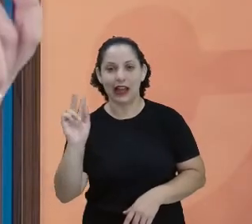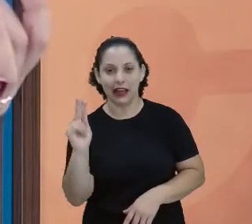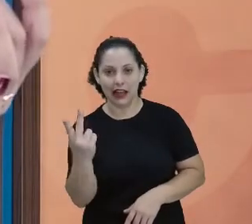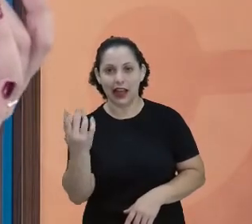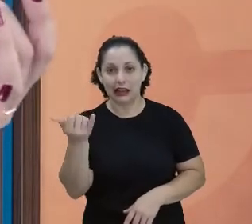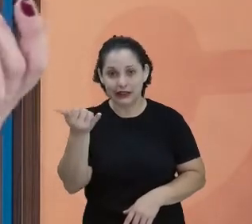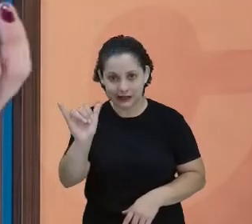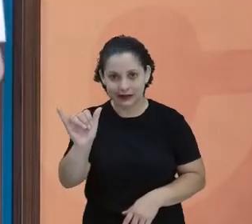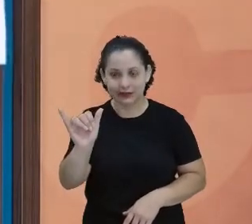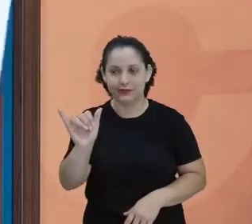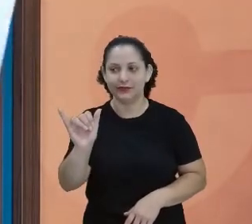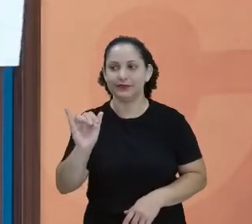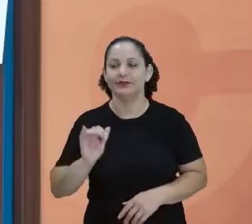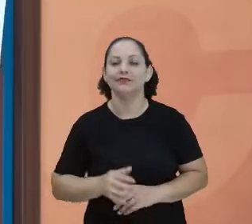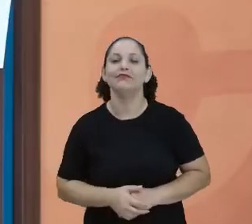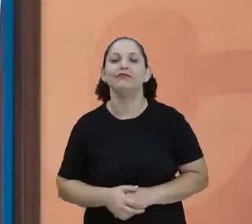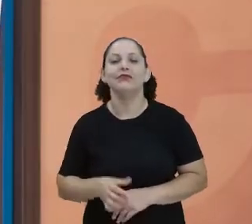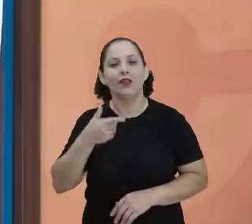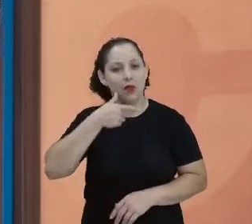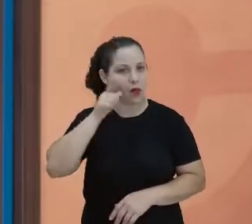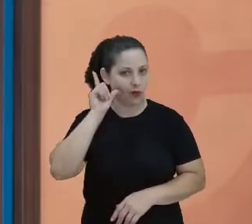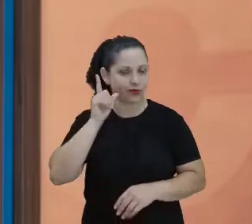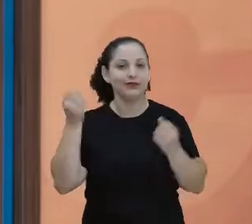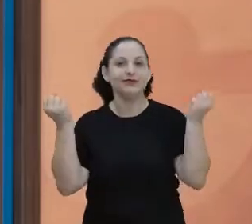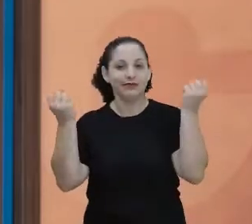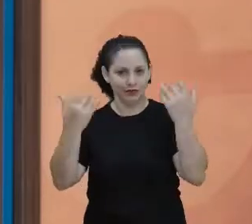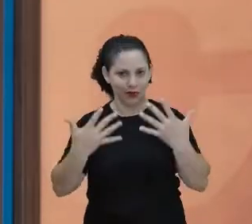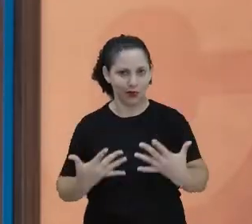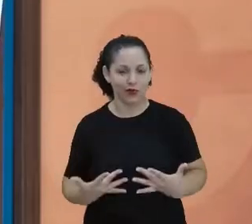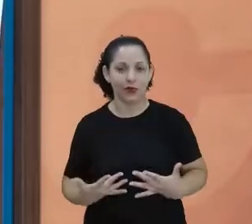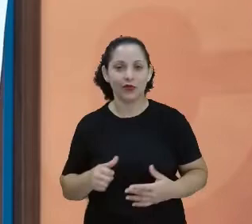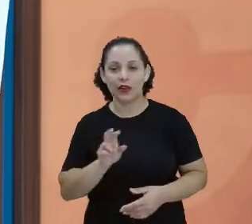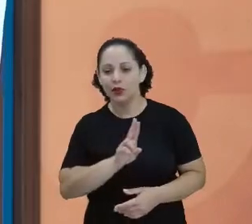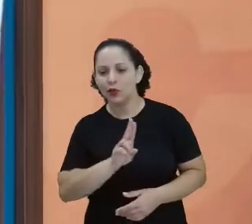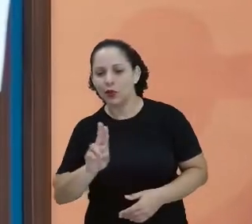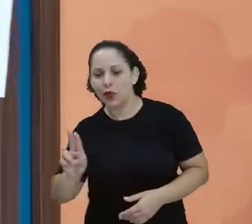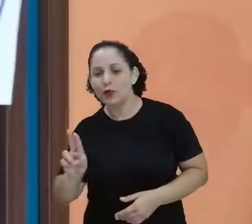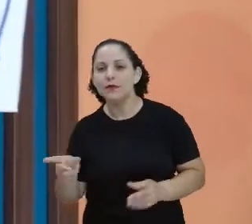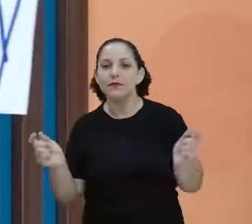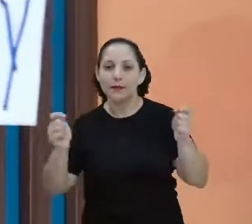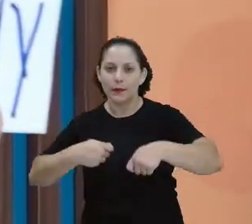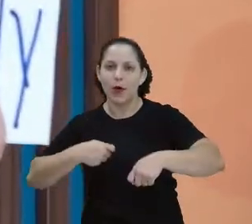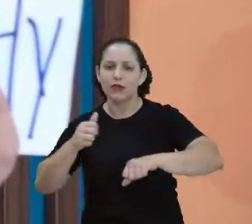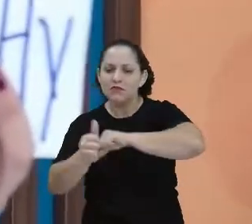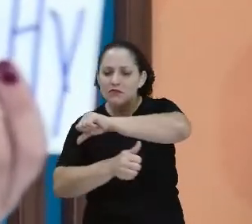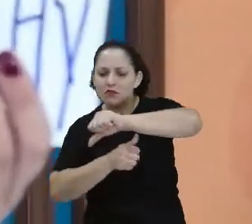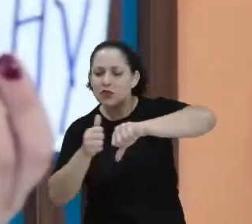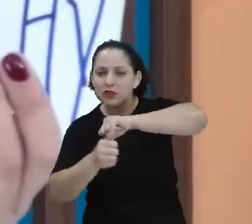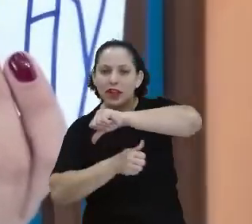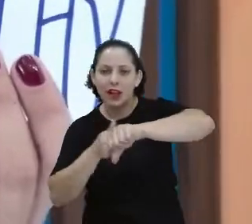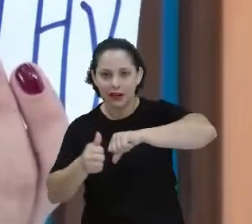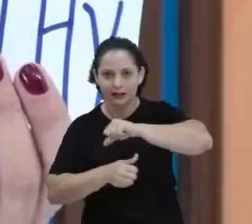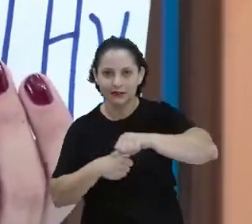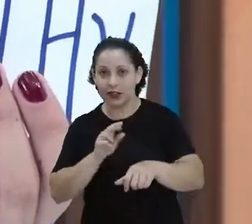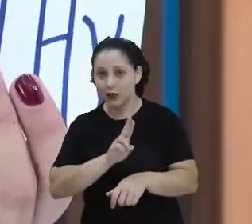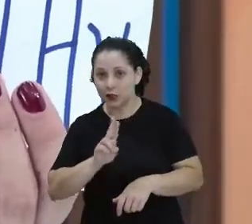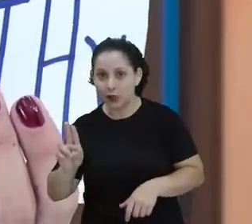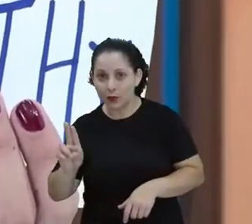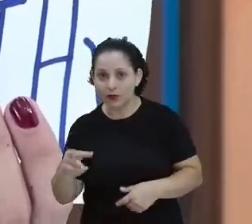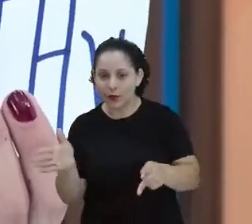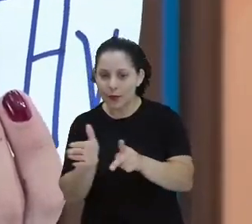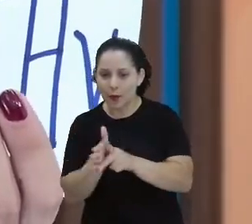e o I. Lembra que antes a gente falou, né? Que os nomes podem modificar, porque são nomes